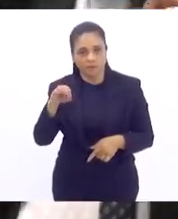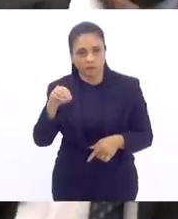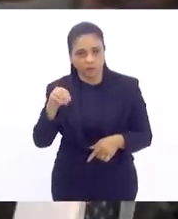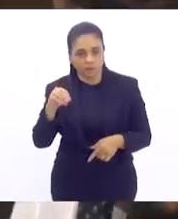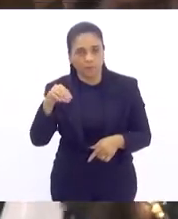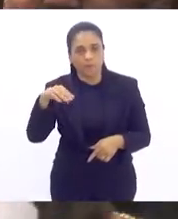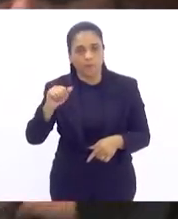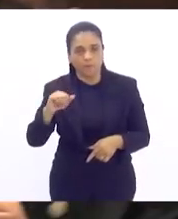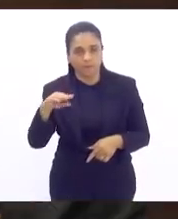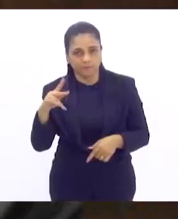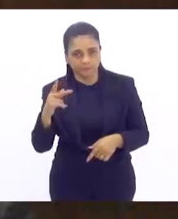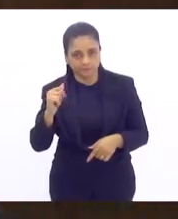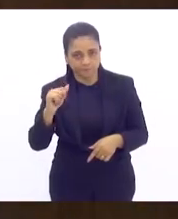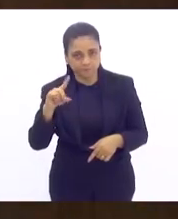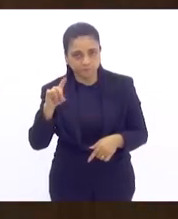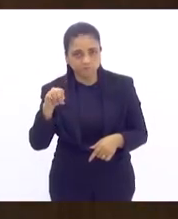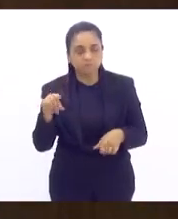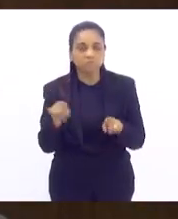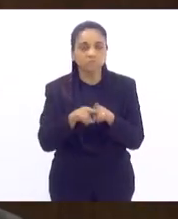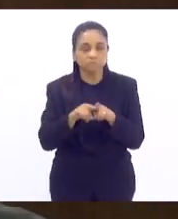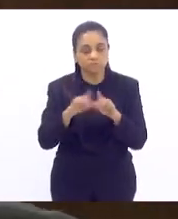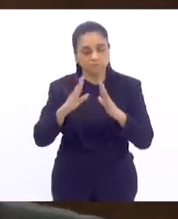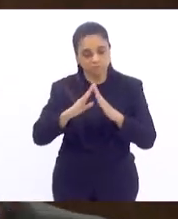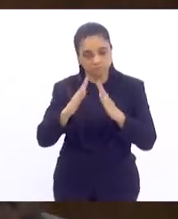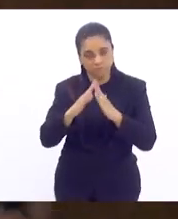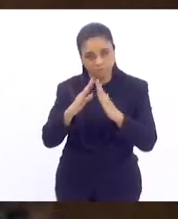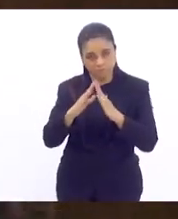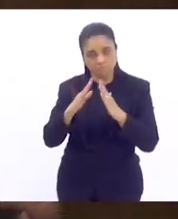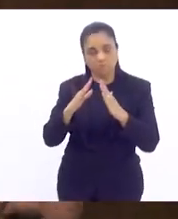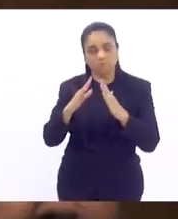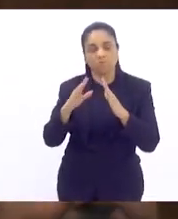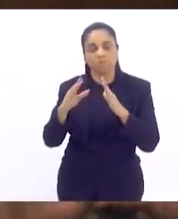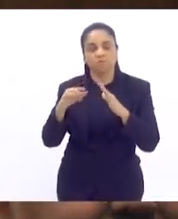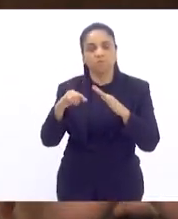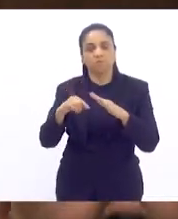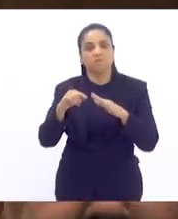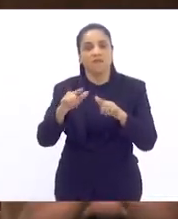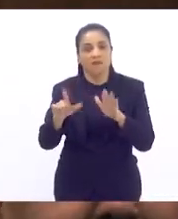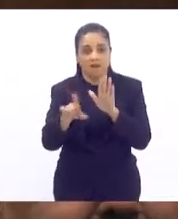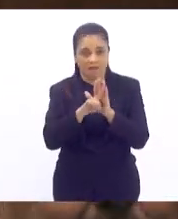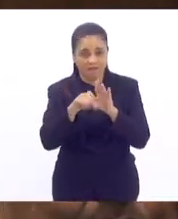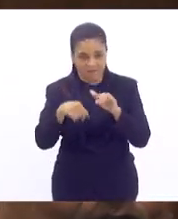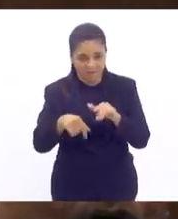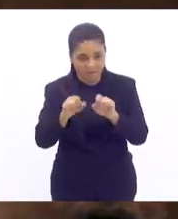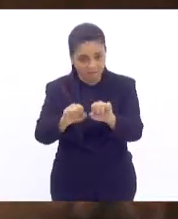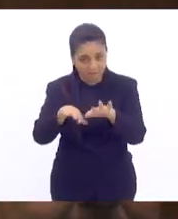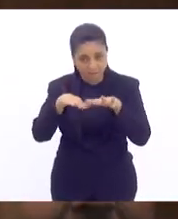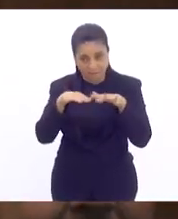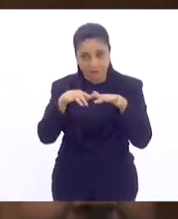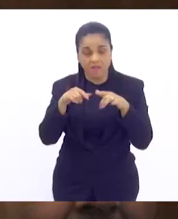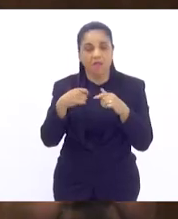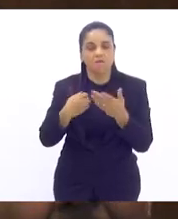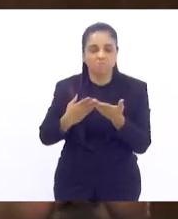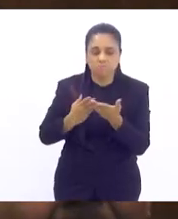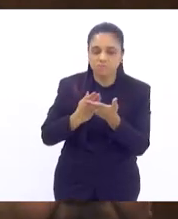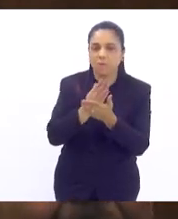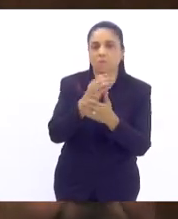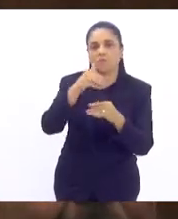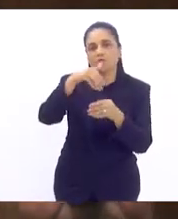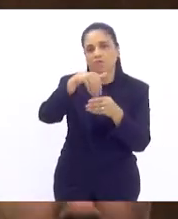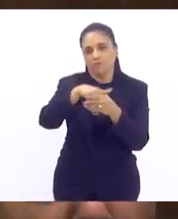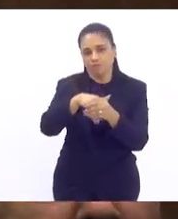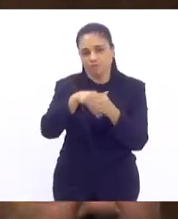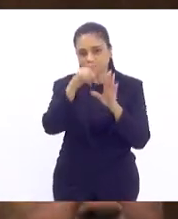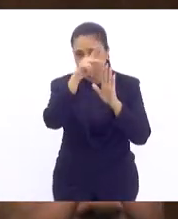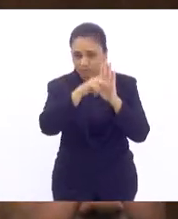que conseguiu encaminhar esse projeto e aprová-lo. gente sabe das limitações de um projeto como